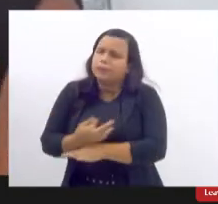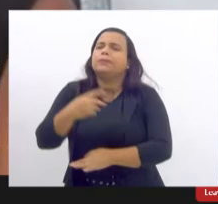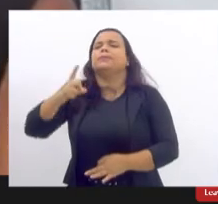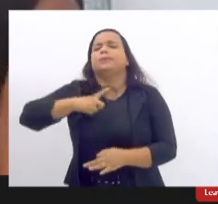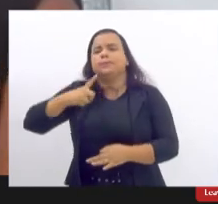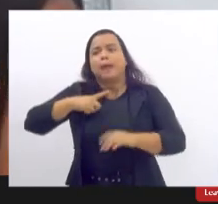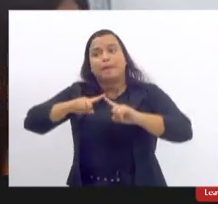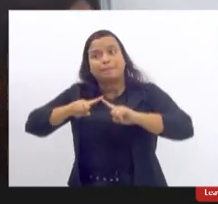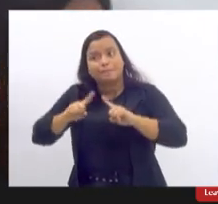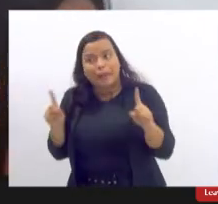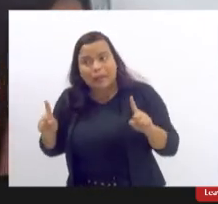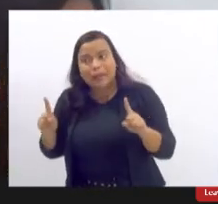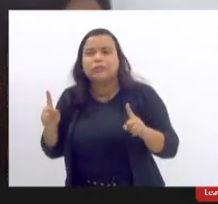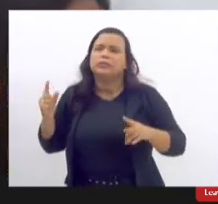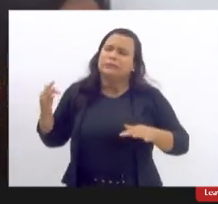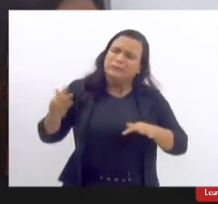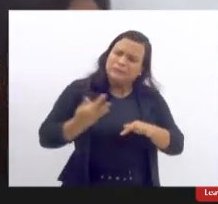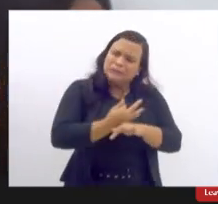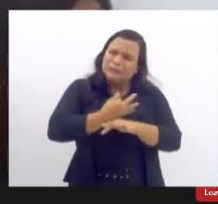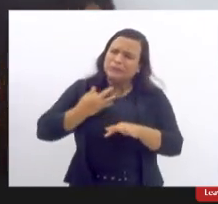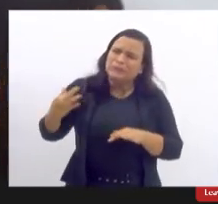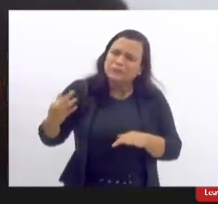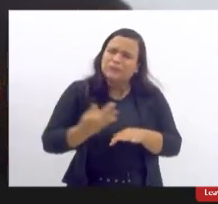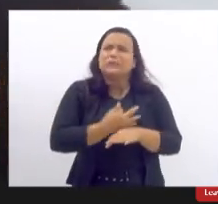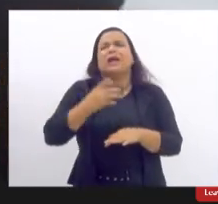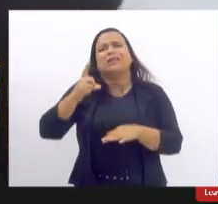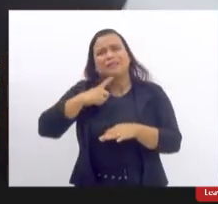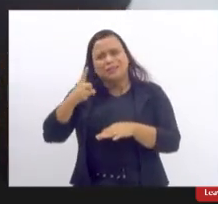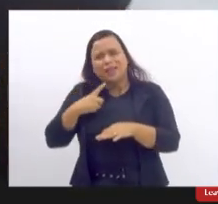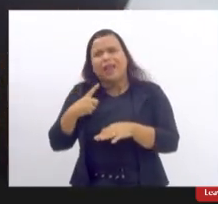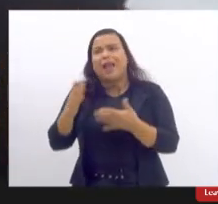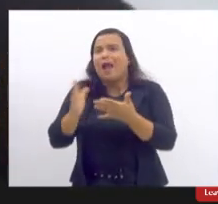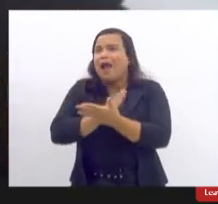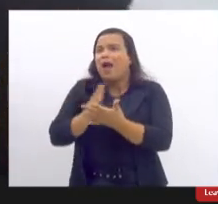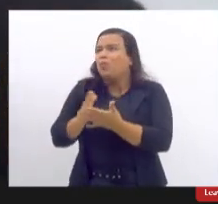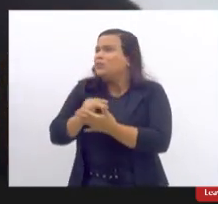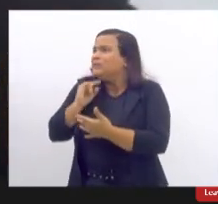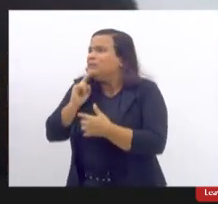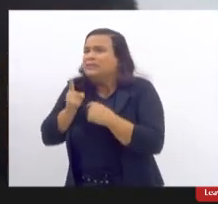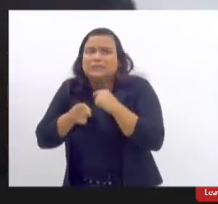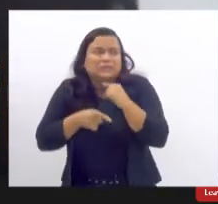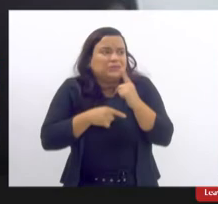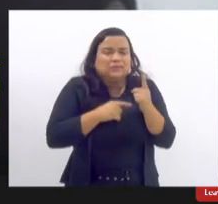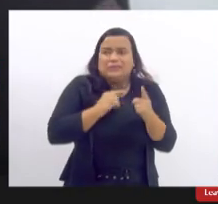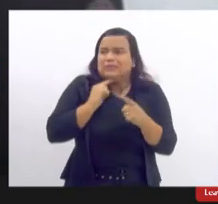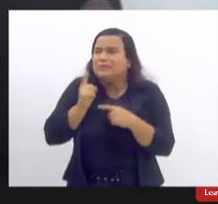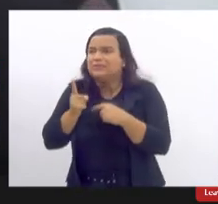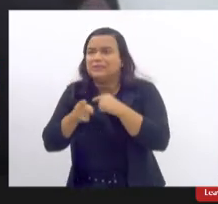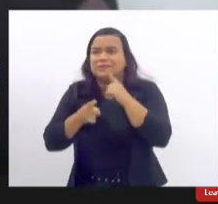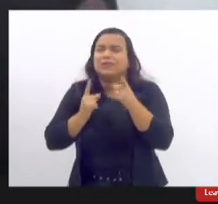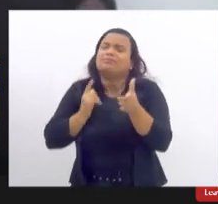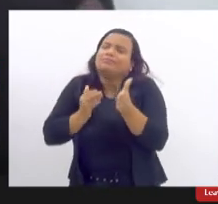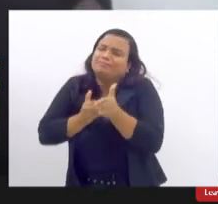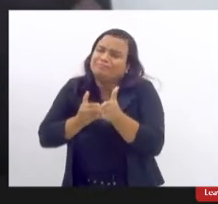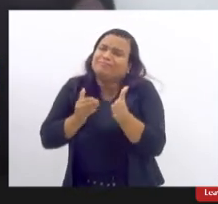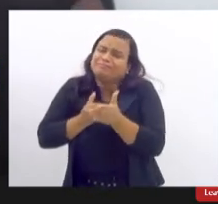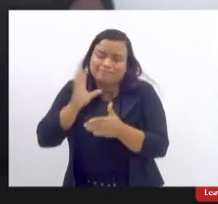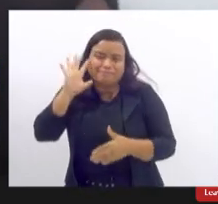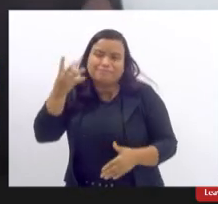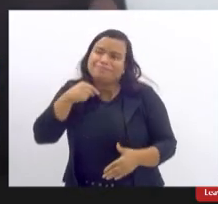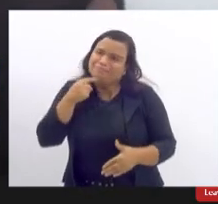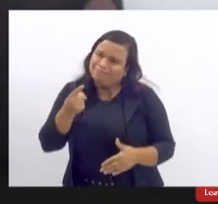resistência muita coisa está passando sem a gente poder tem que poder resolver